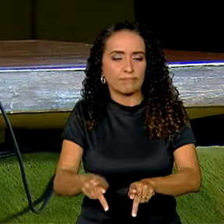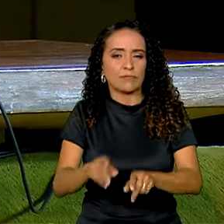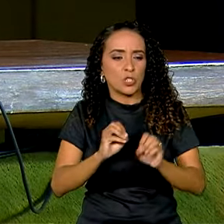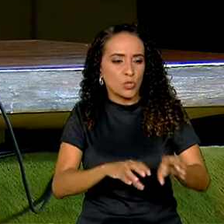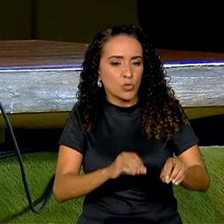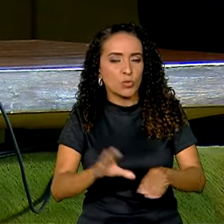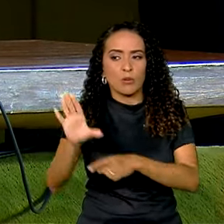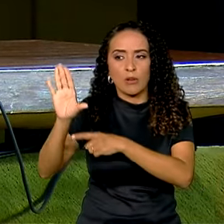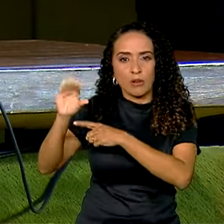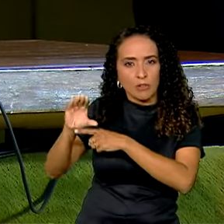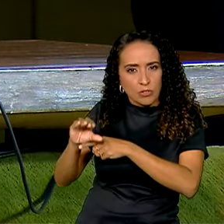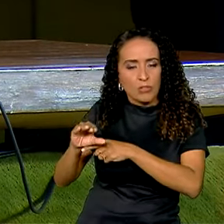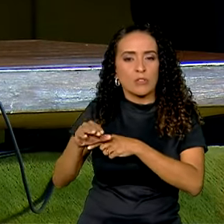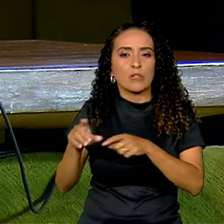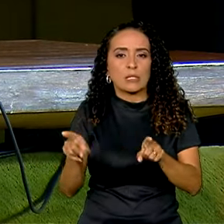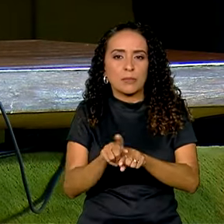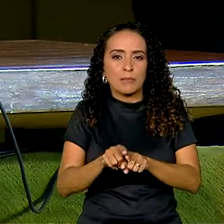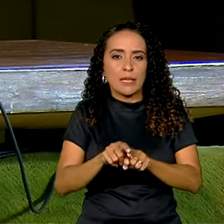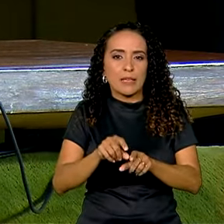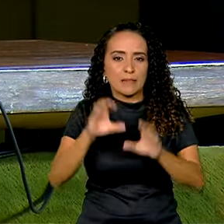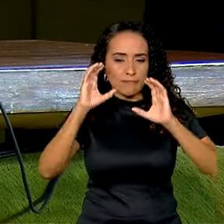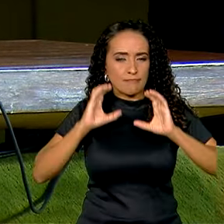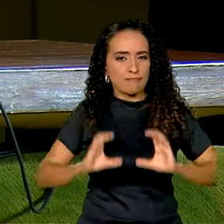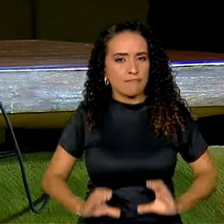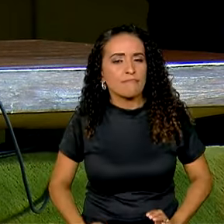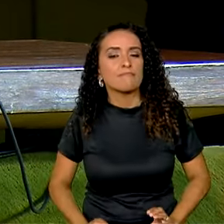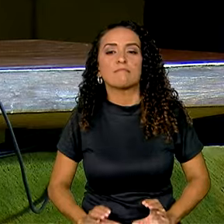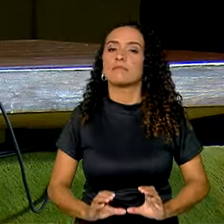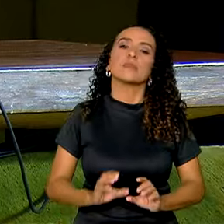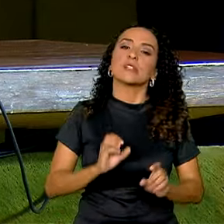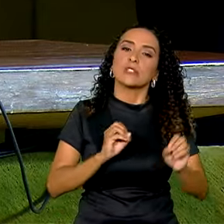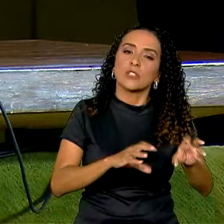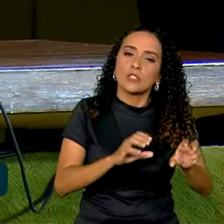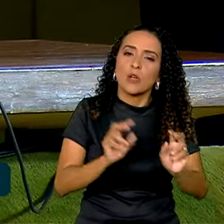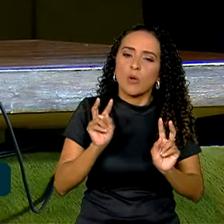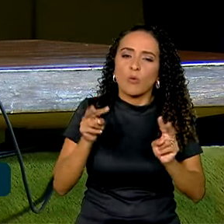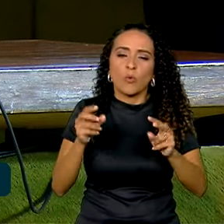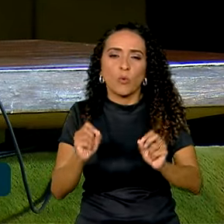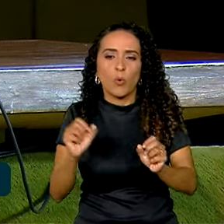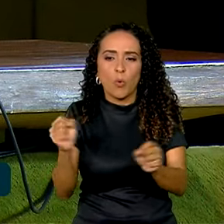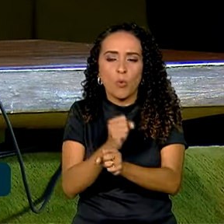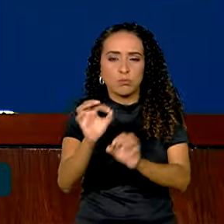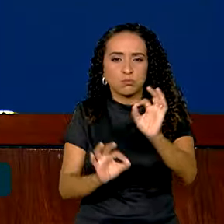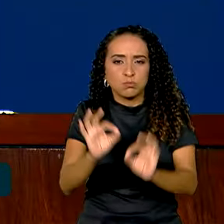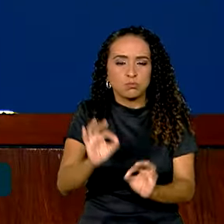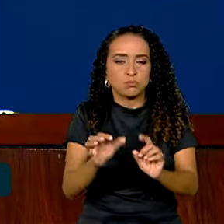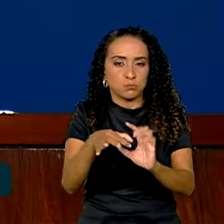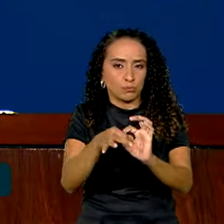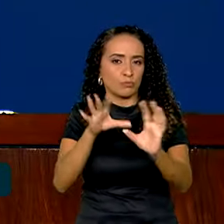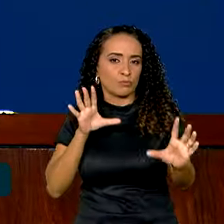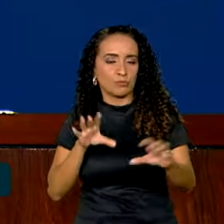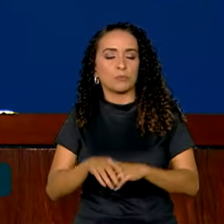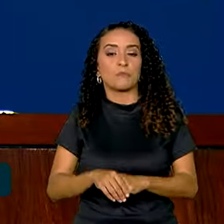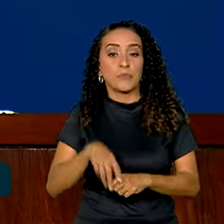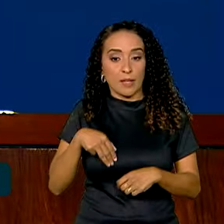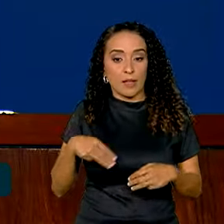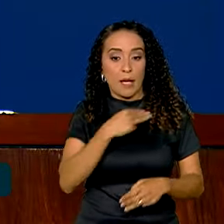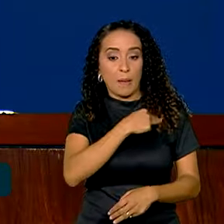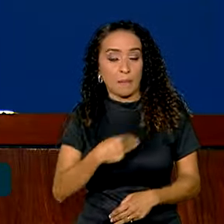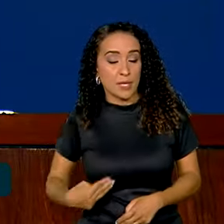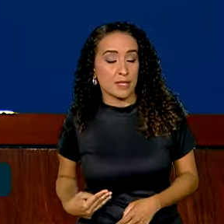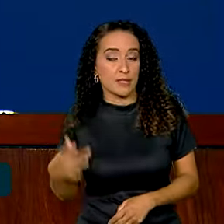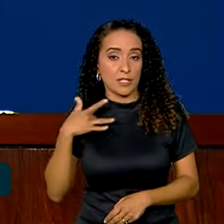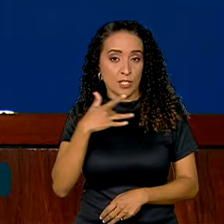educação científica, uma educação cidadã, uma educação que visa construir a democracia. De acordo com a ministra da